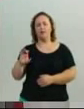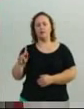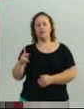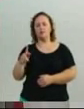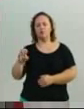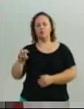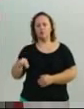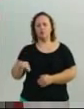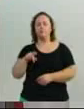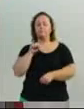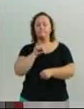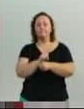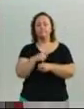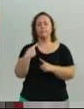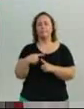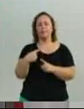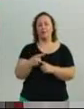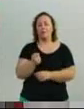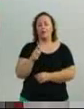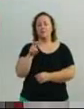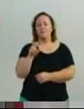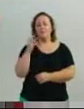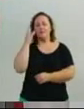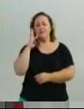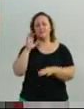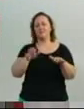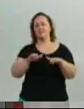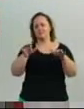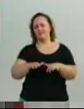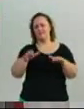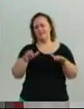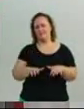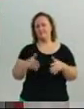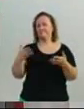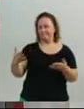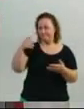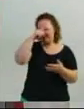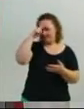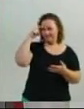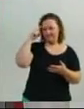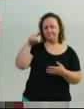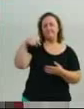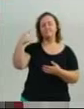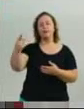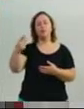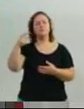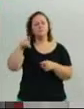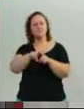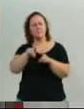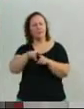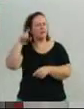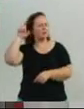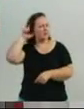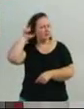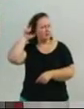50 dias de chuva. Para a próxima segunda-feira, eu o vereador Marcos da Rosa, 8h30, o senhor vereador Yantz, ex